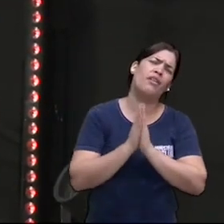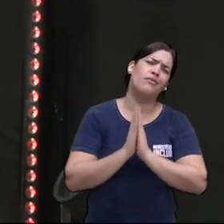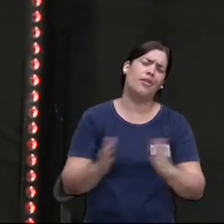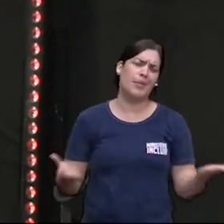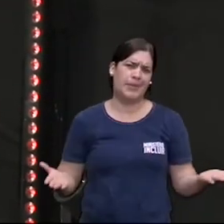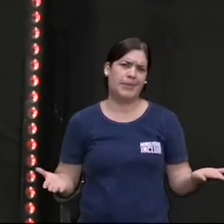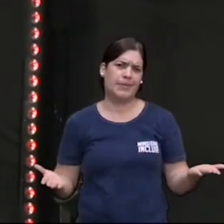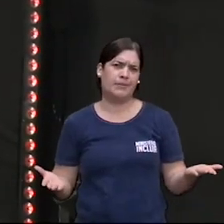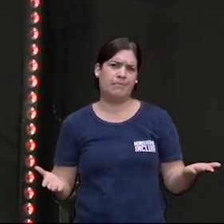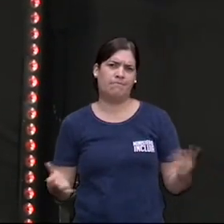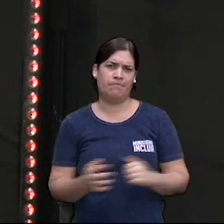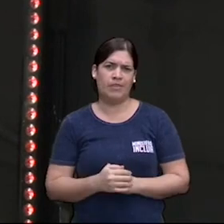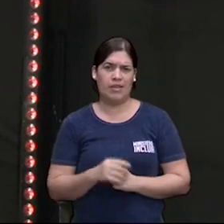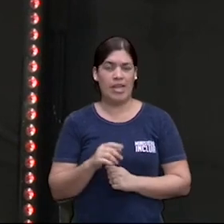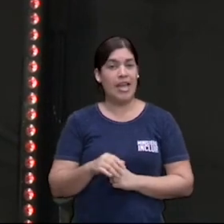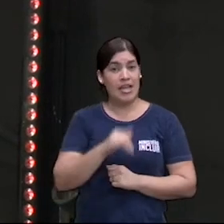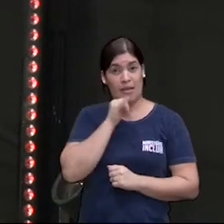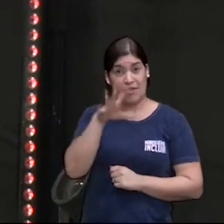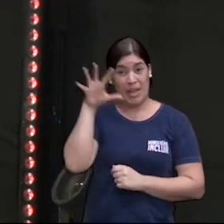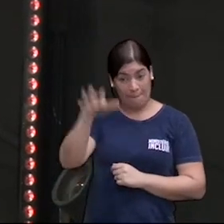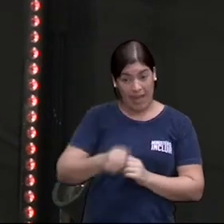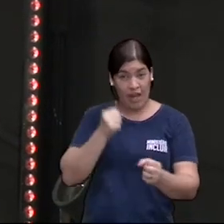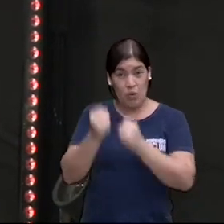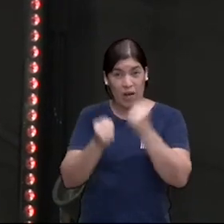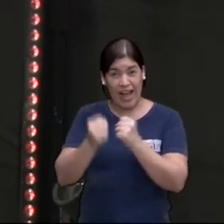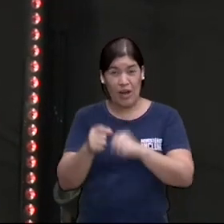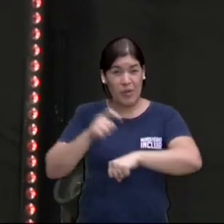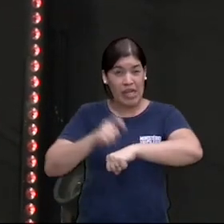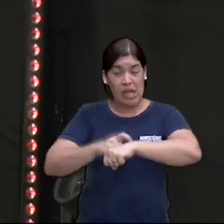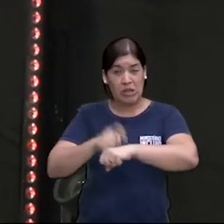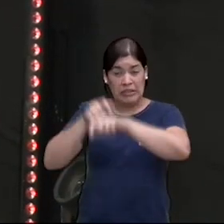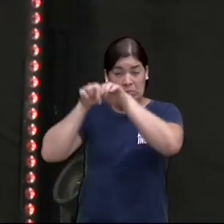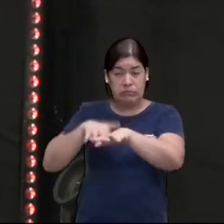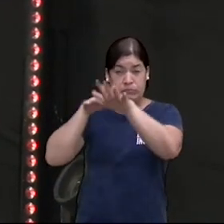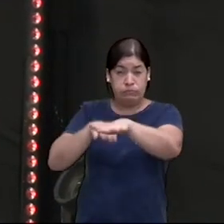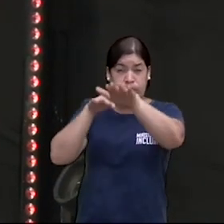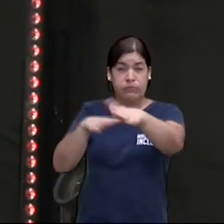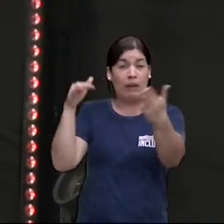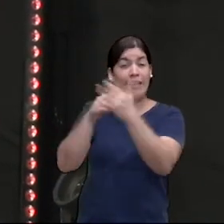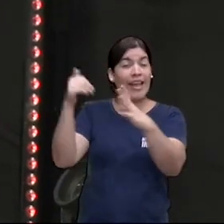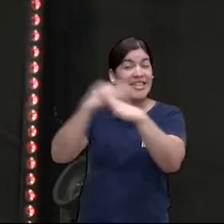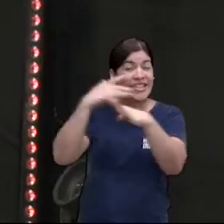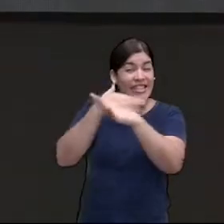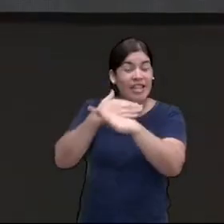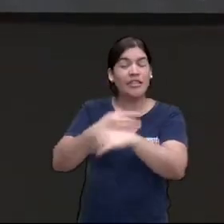Gente, você pega o seu carro aqui na hora do rush, vai daqui para você na cidade, já dá para se arrependendo das dez coisas que você pensa.